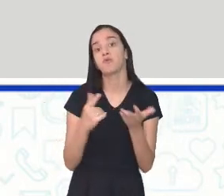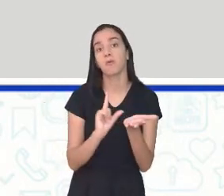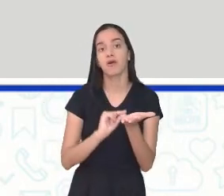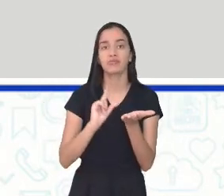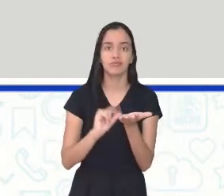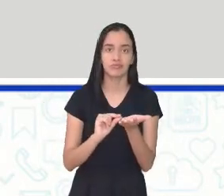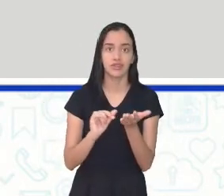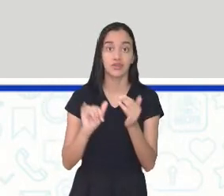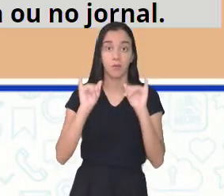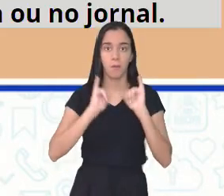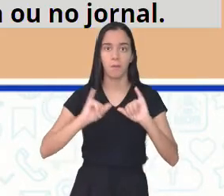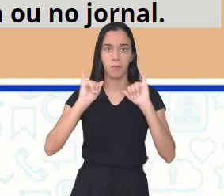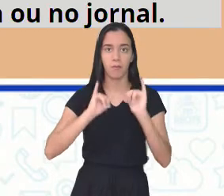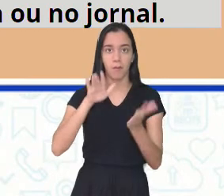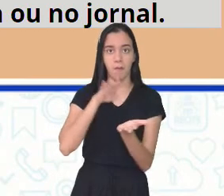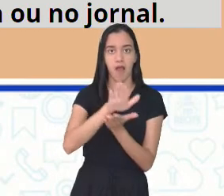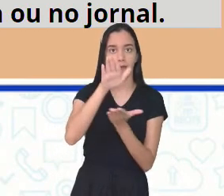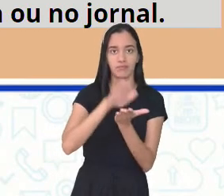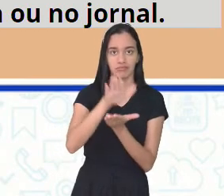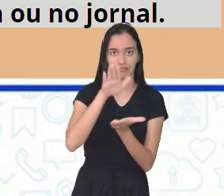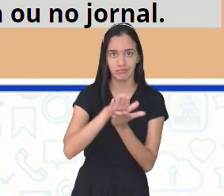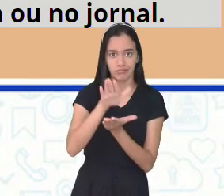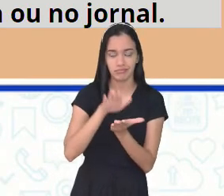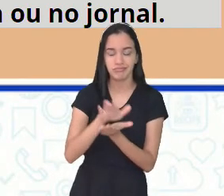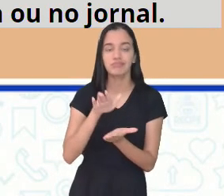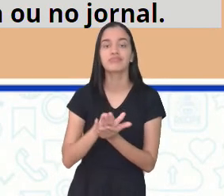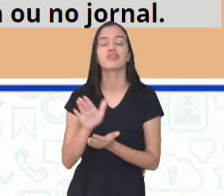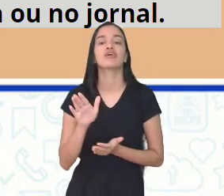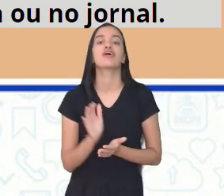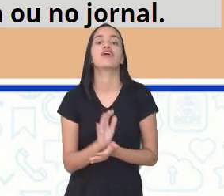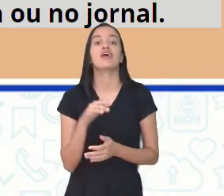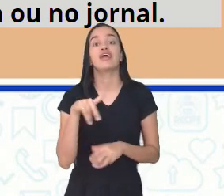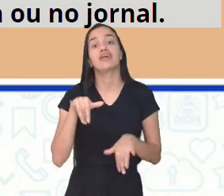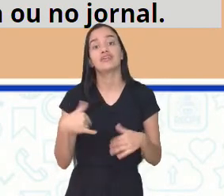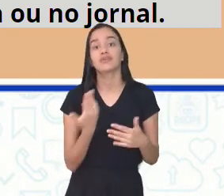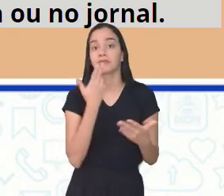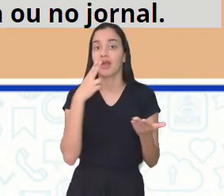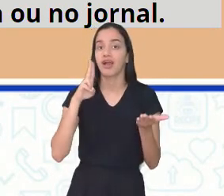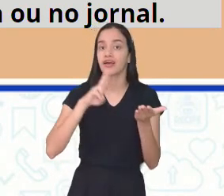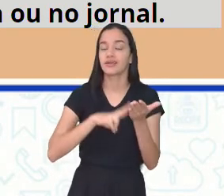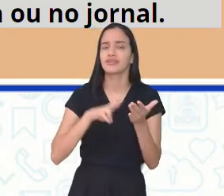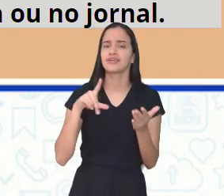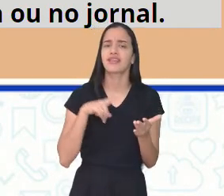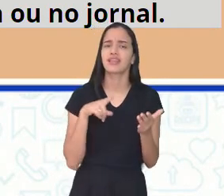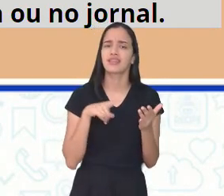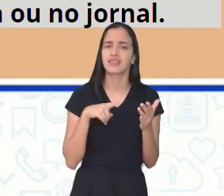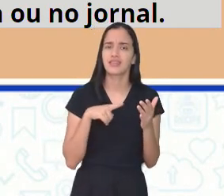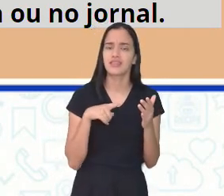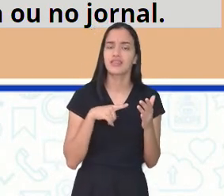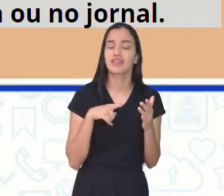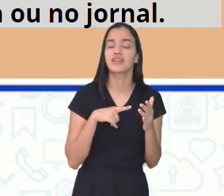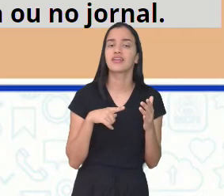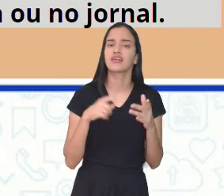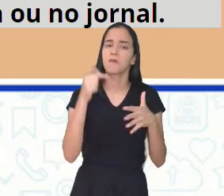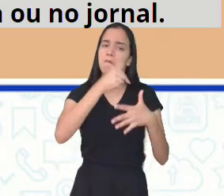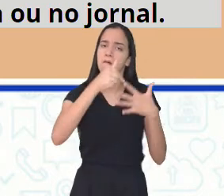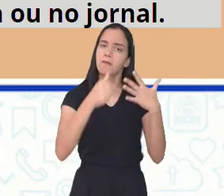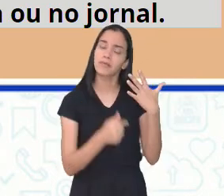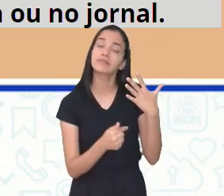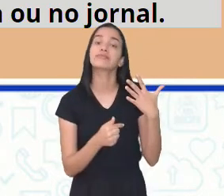publicado. Em geral, a carta do leitor tem várias finalidades,